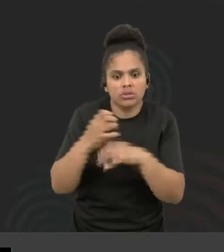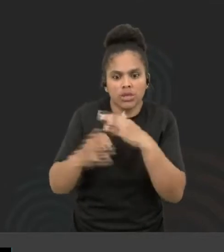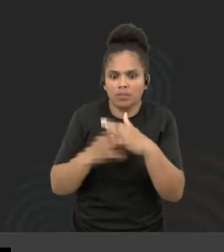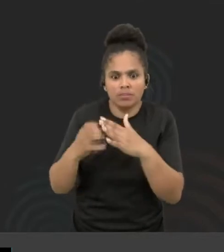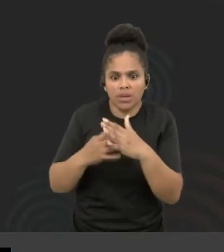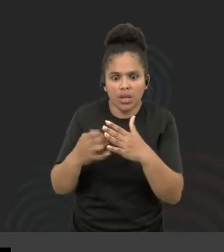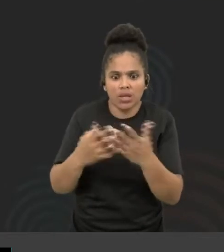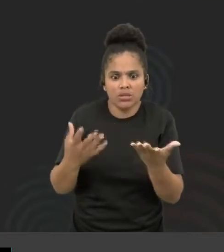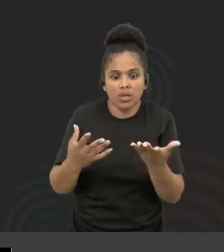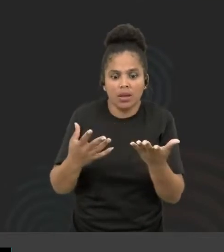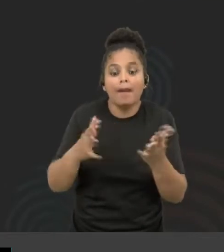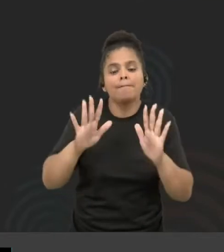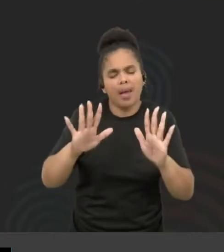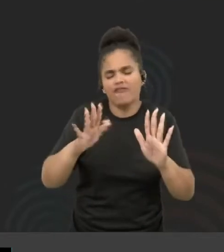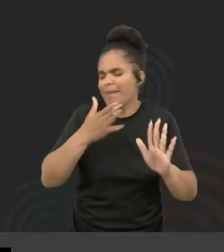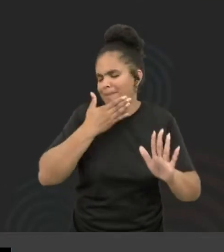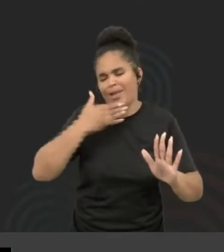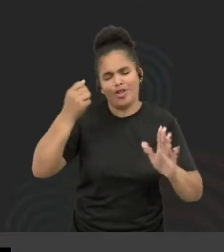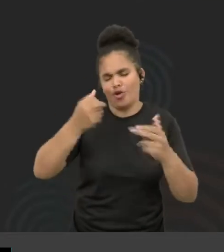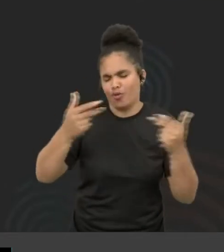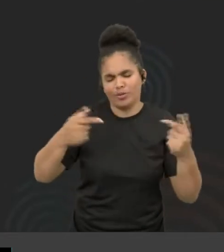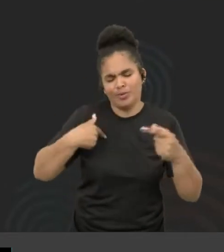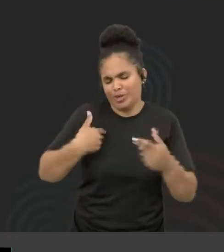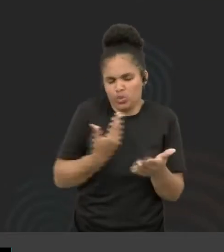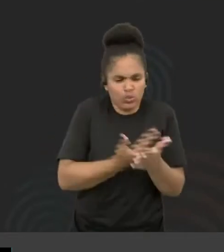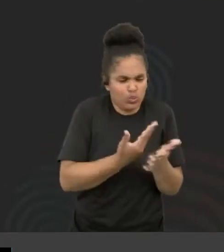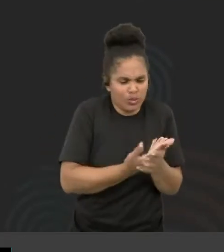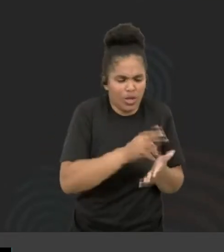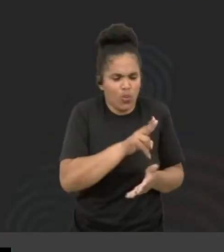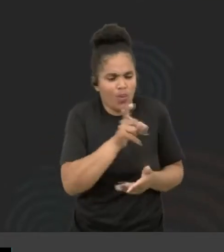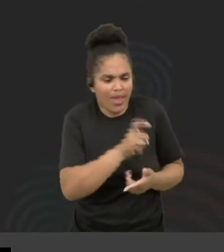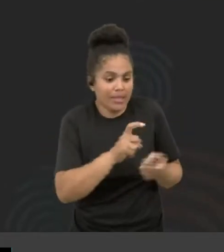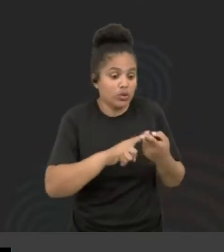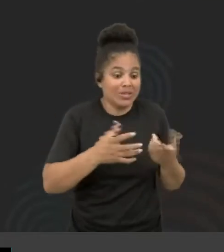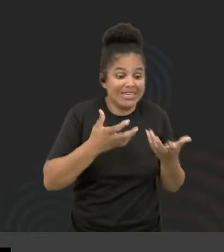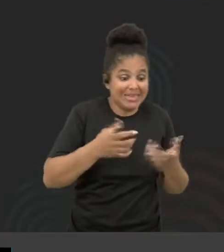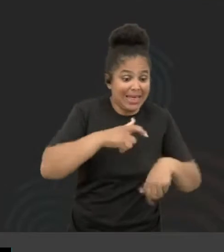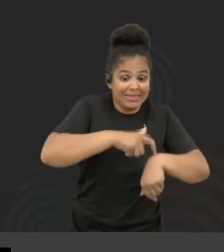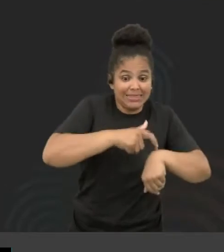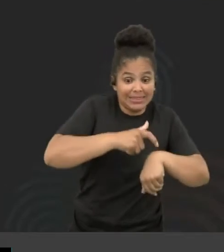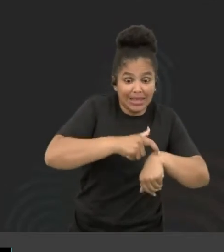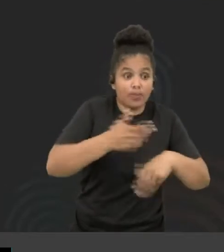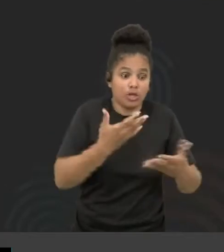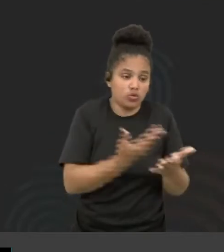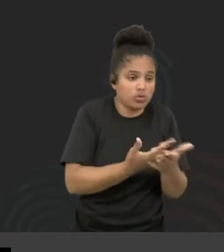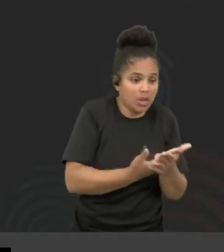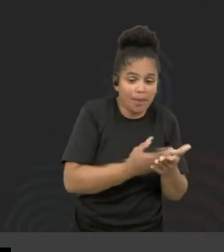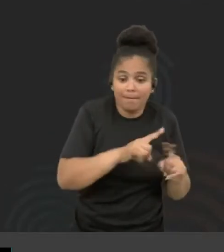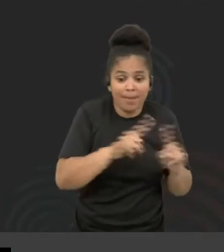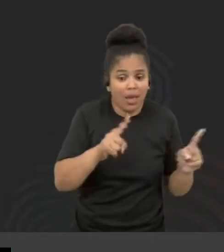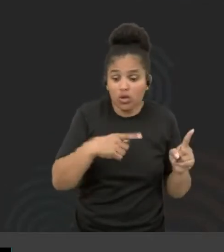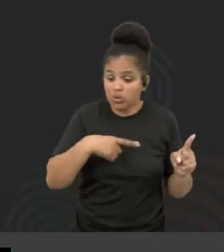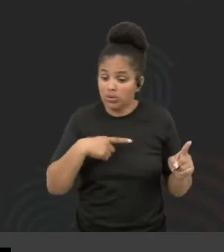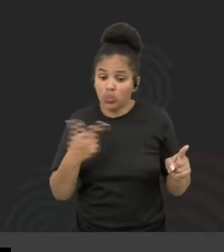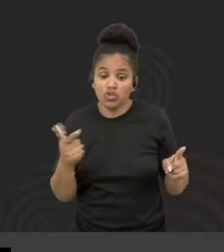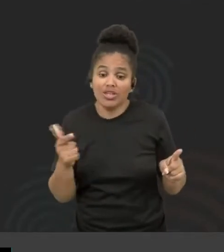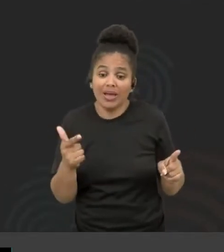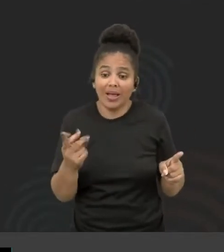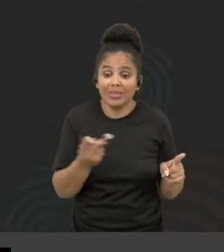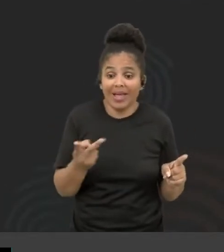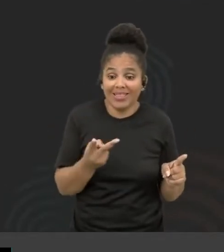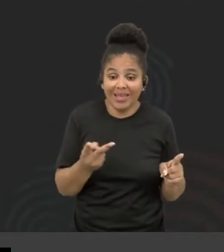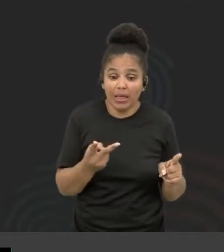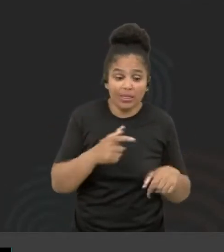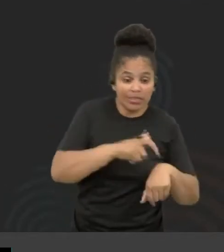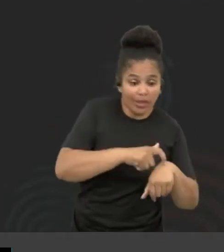Melhor coisa que fizeram para mim. Porque eu queria estudar o Exer. Eu queria tempo e queria dinheiro para estudar. E eu não tinha nem os dois. Me forneceram os